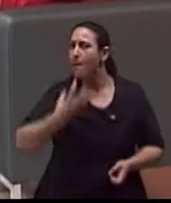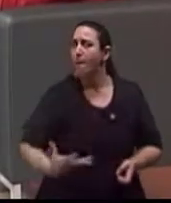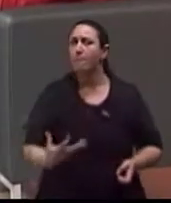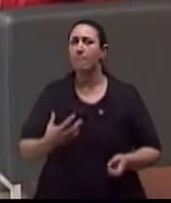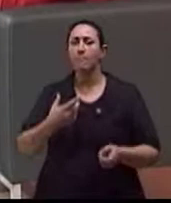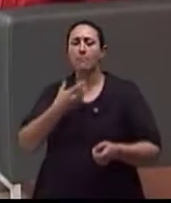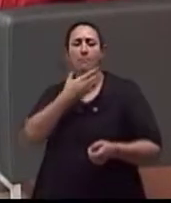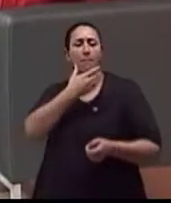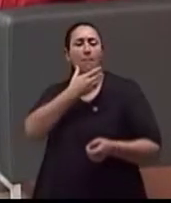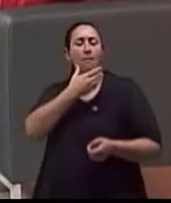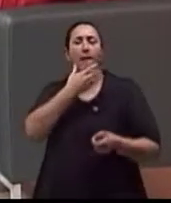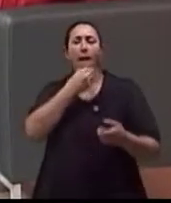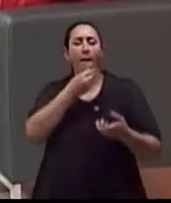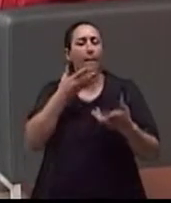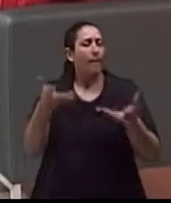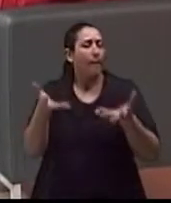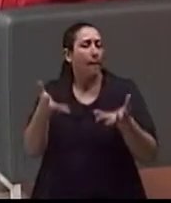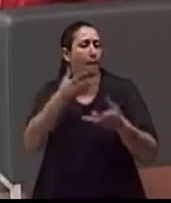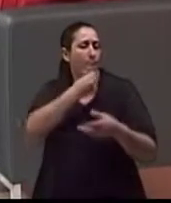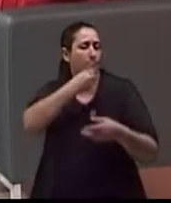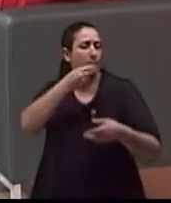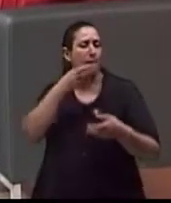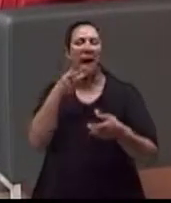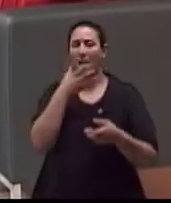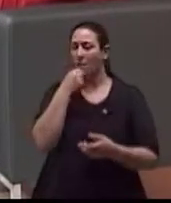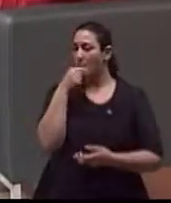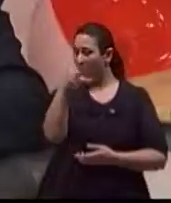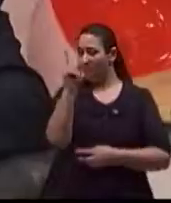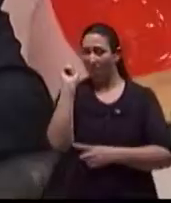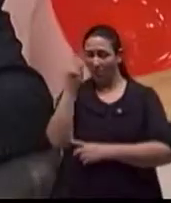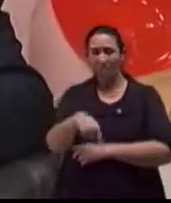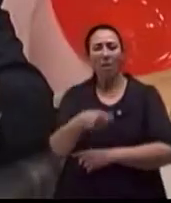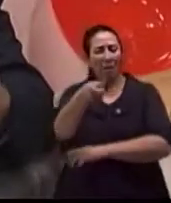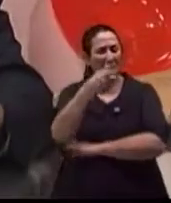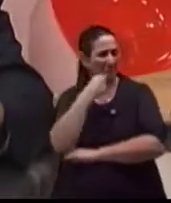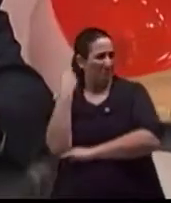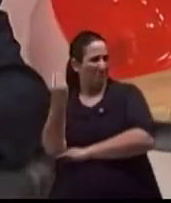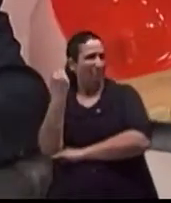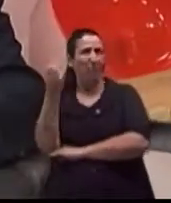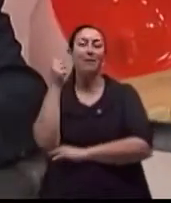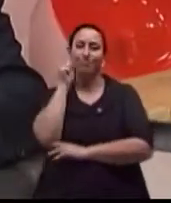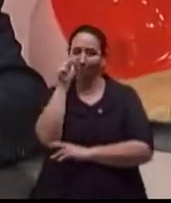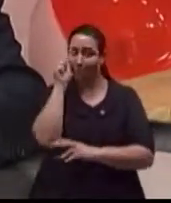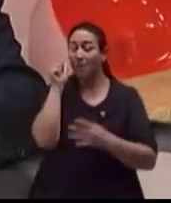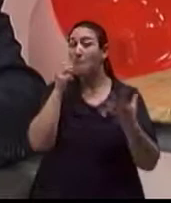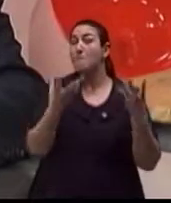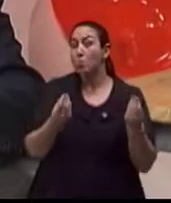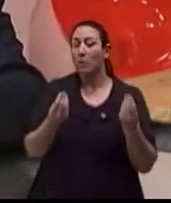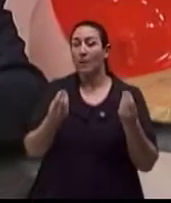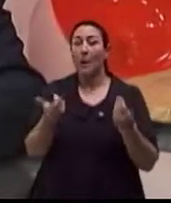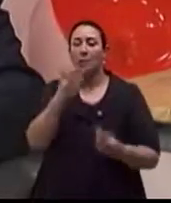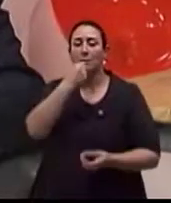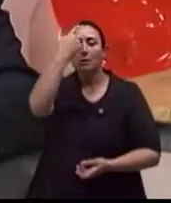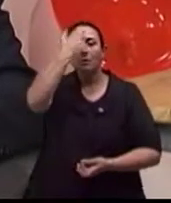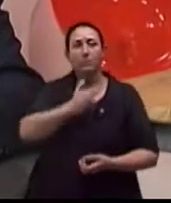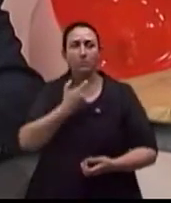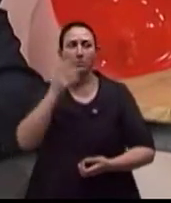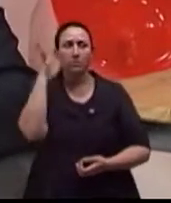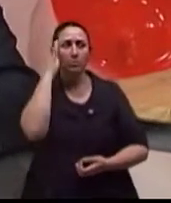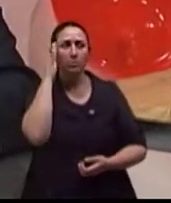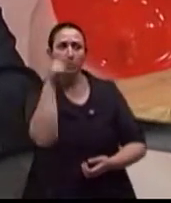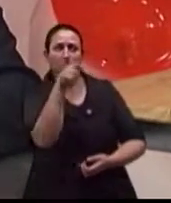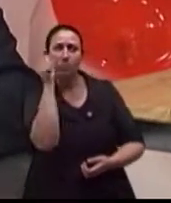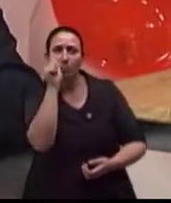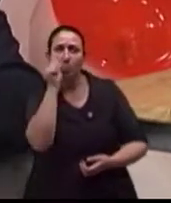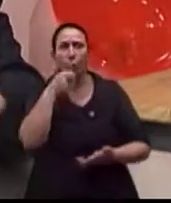Elas querem nos cobrar aquilo que a gente sempre disse, que o homem não falha. E o que acontece? Essa pressão vai gerar uma falha. Então, o eles fazem?